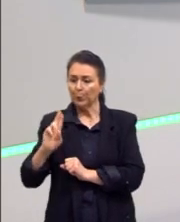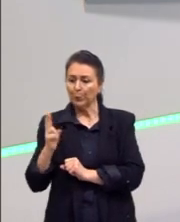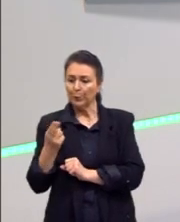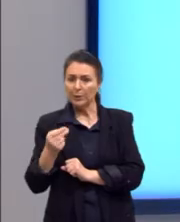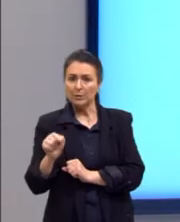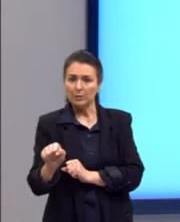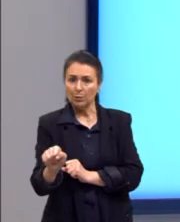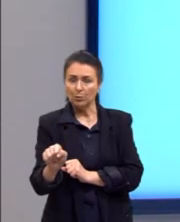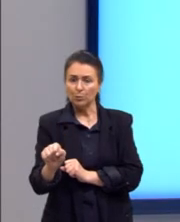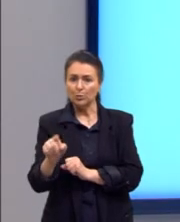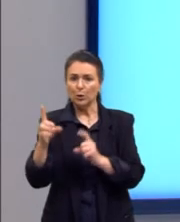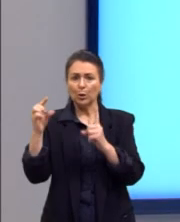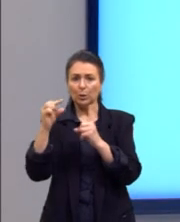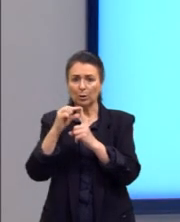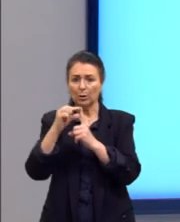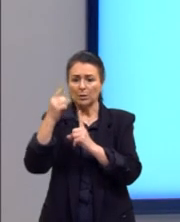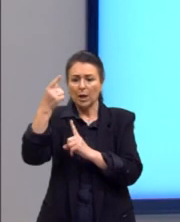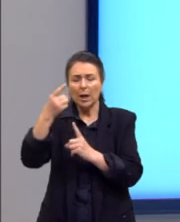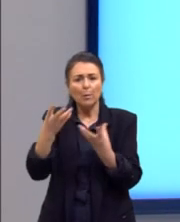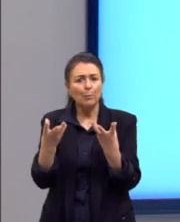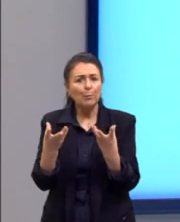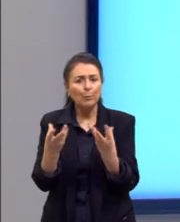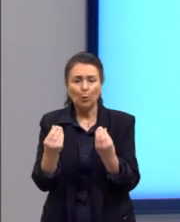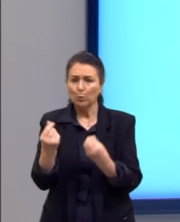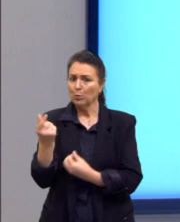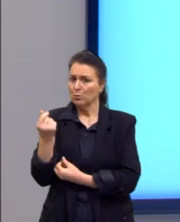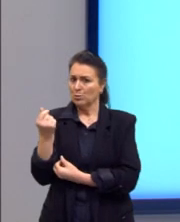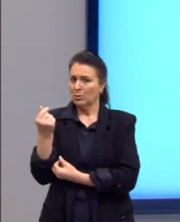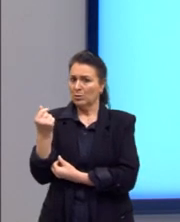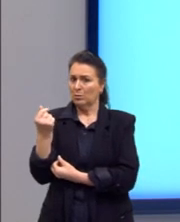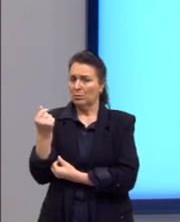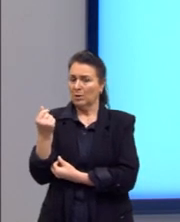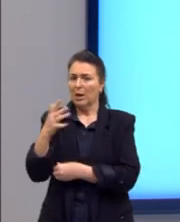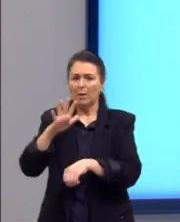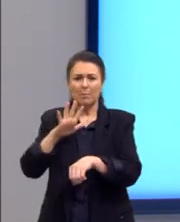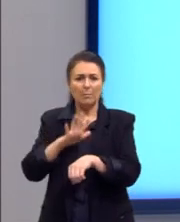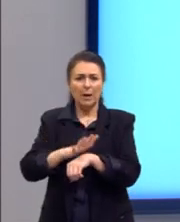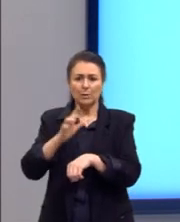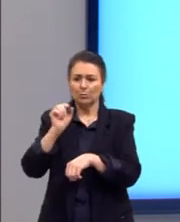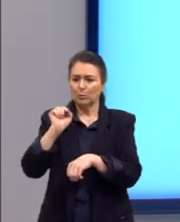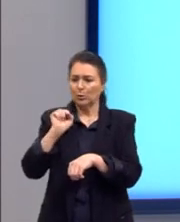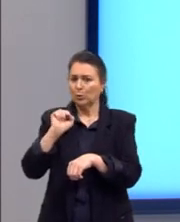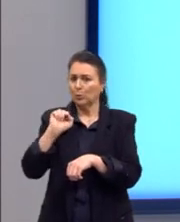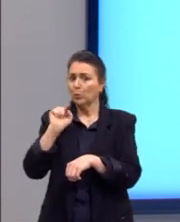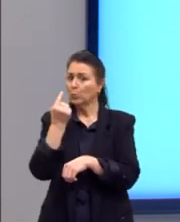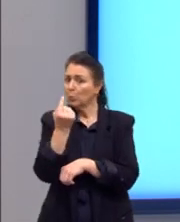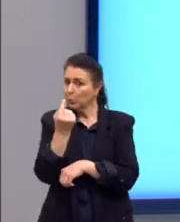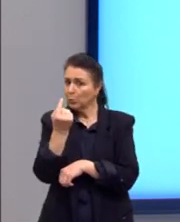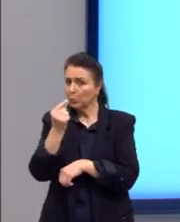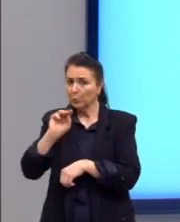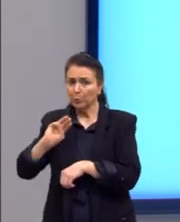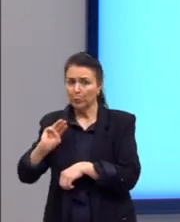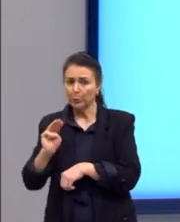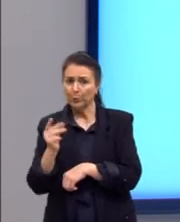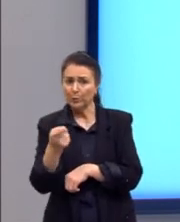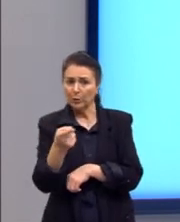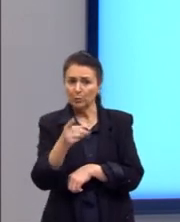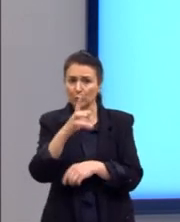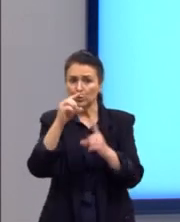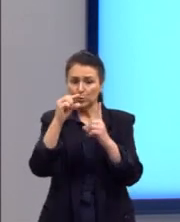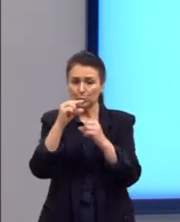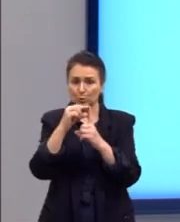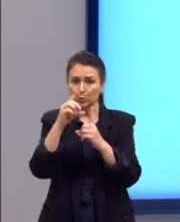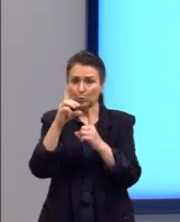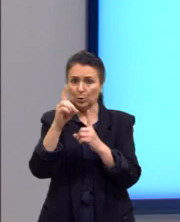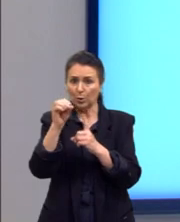de outro mundo. Era muita grana. Hoje em dia, isso seria muito mais do que um bilhão de dólares. E, nesse momento,